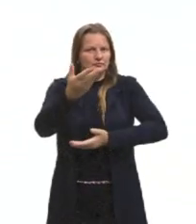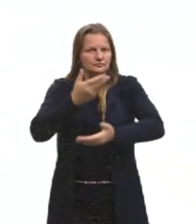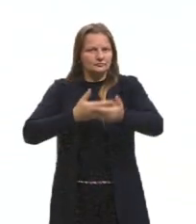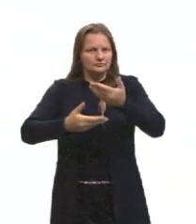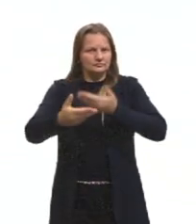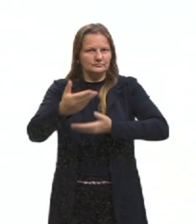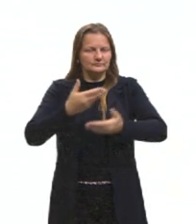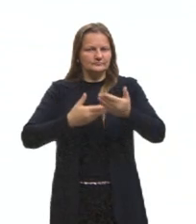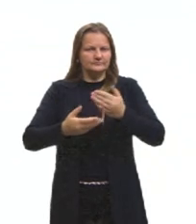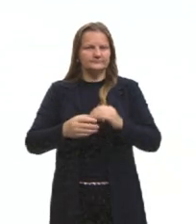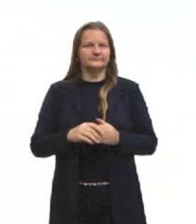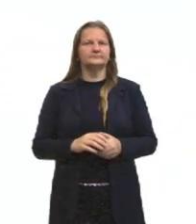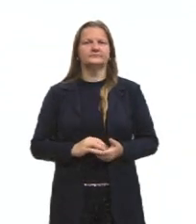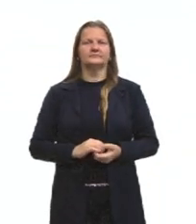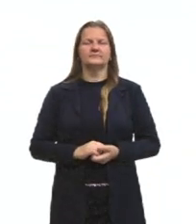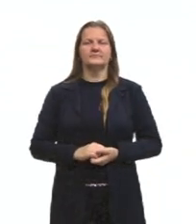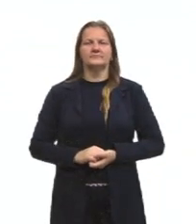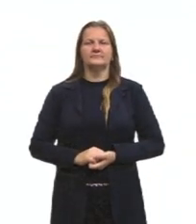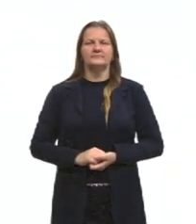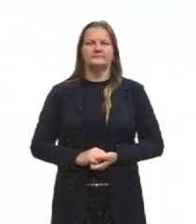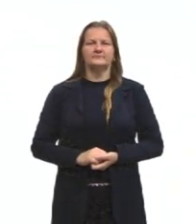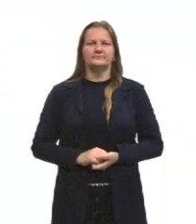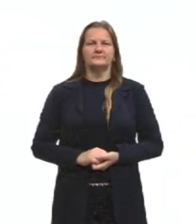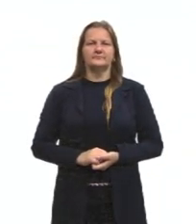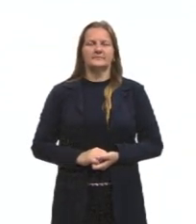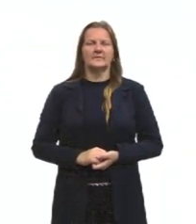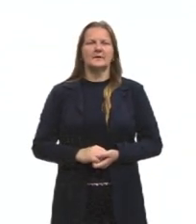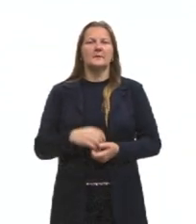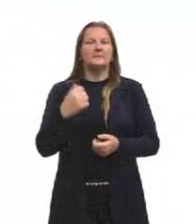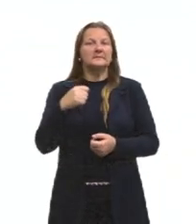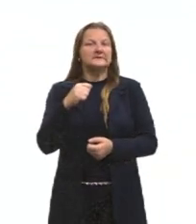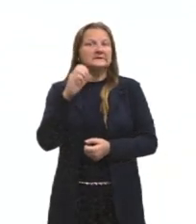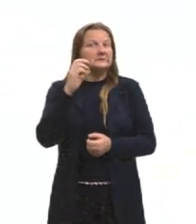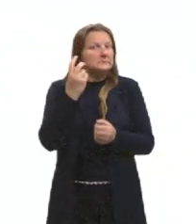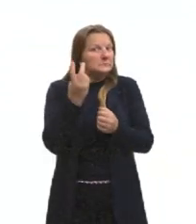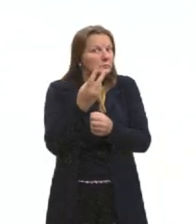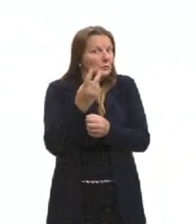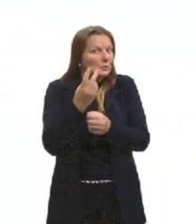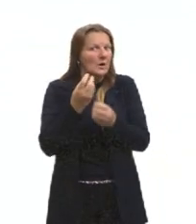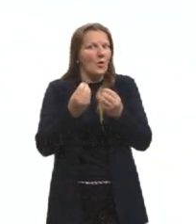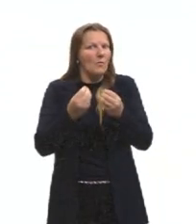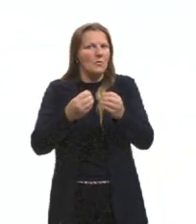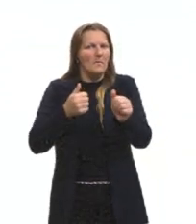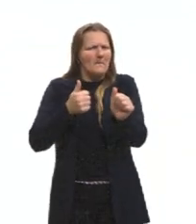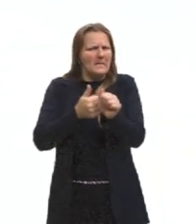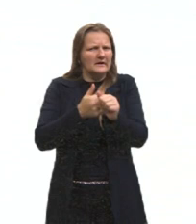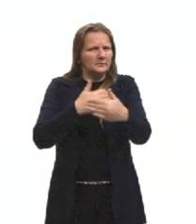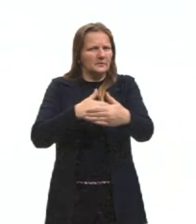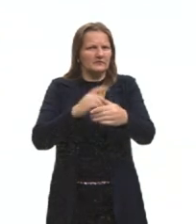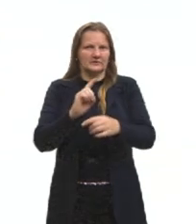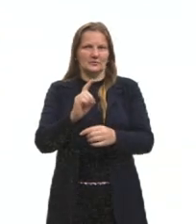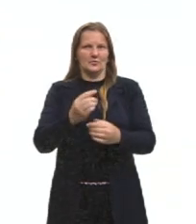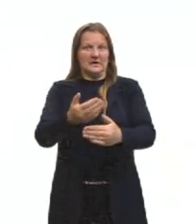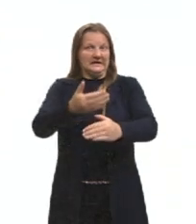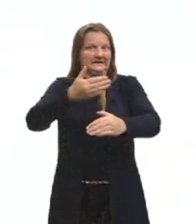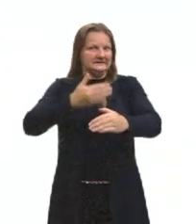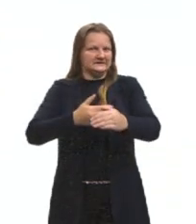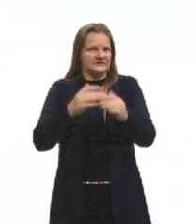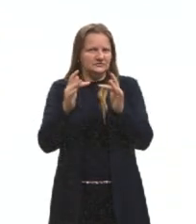sobre alguma questão, vai atrás da resolução, vai atrás de como a gente consegue